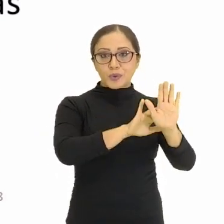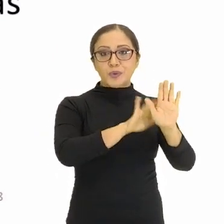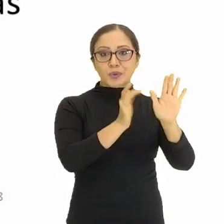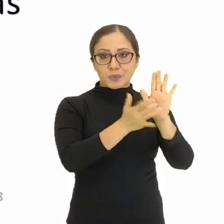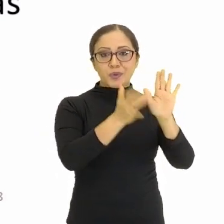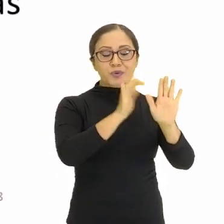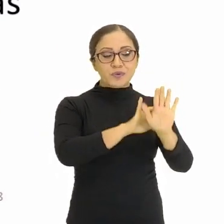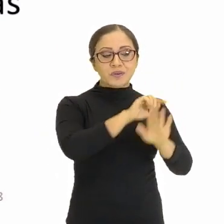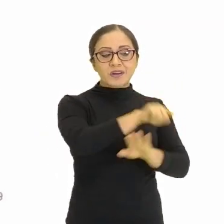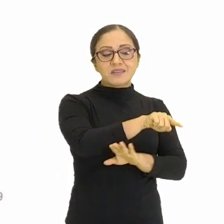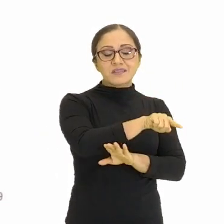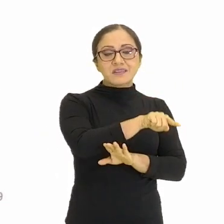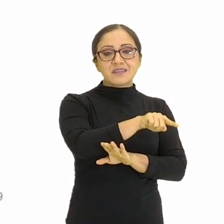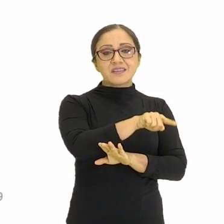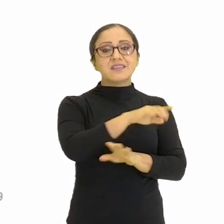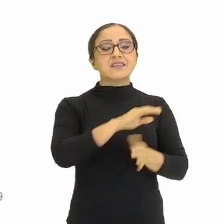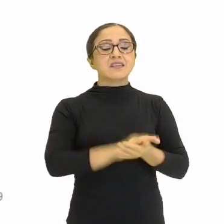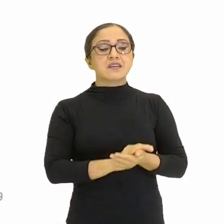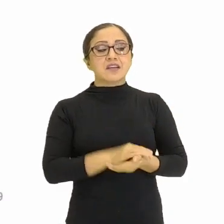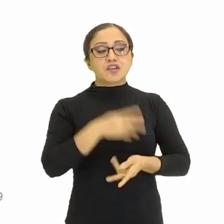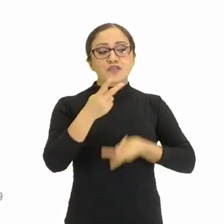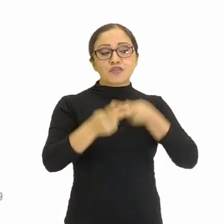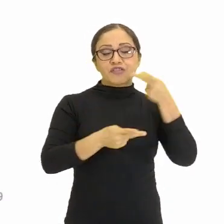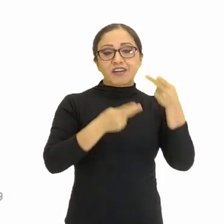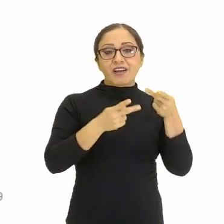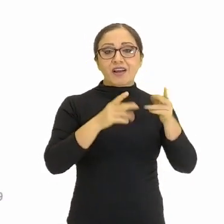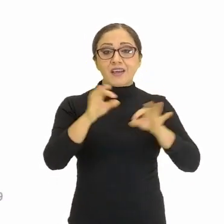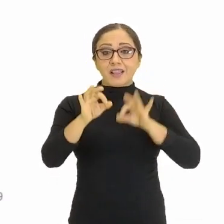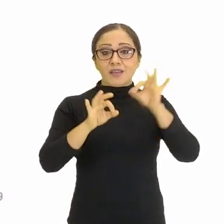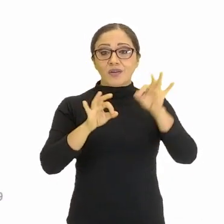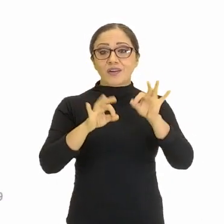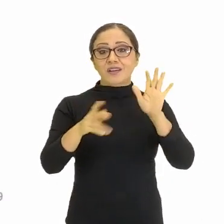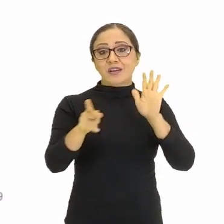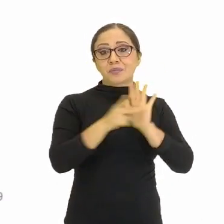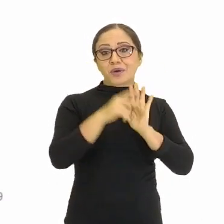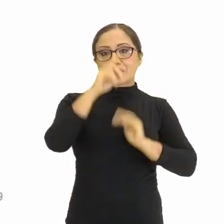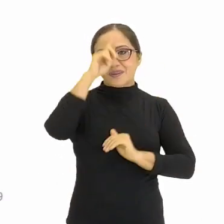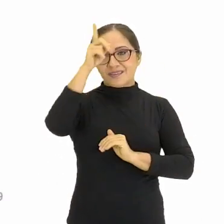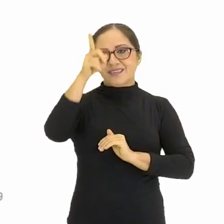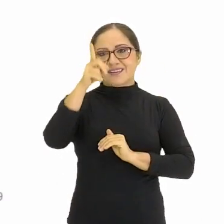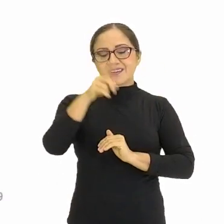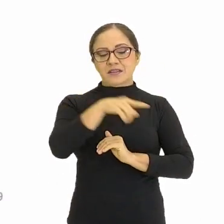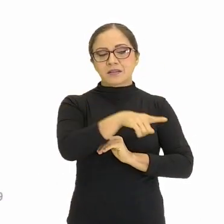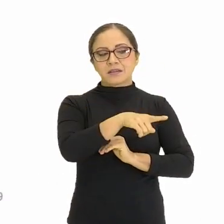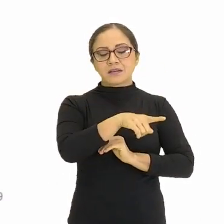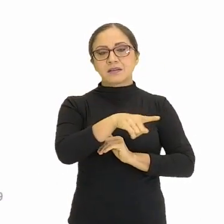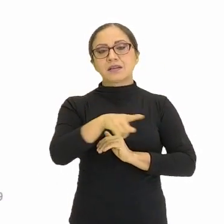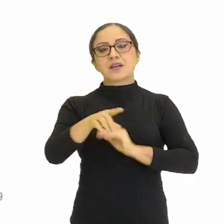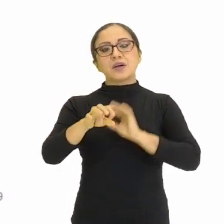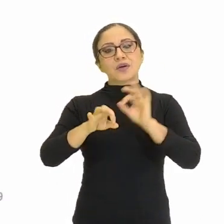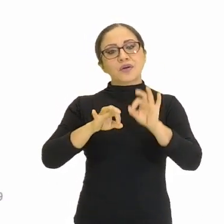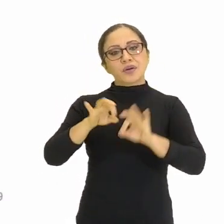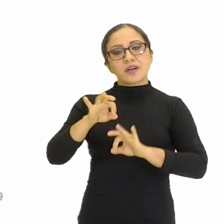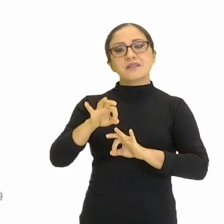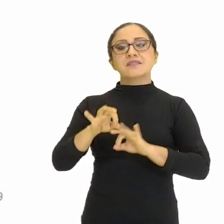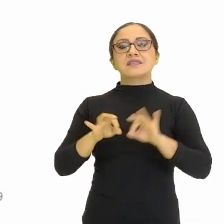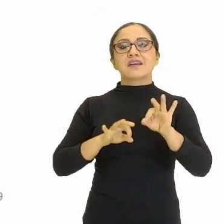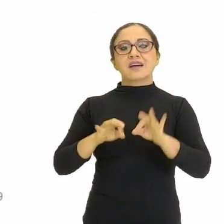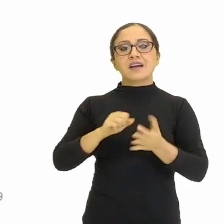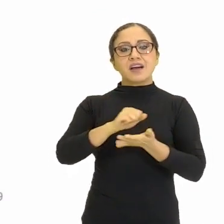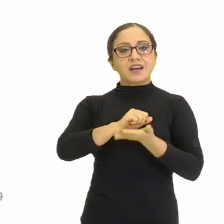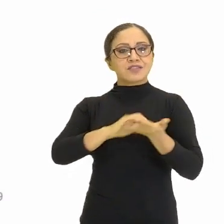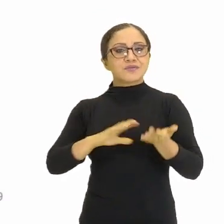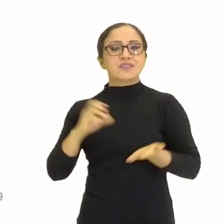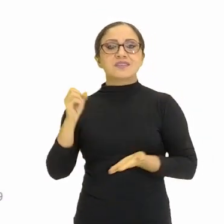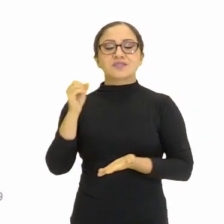forma como ele organiza essas ideias. Bom, é preciso que os professores saibam construir atividades inovadoras, dirigir os trabalhos